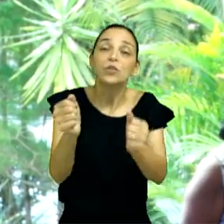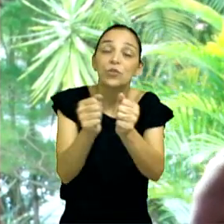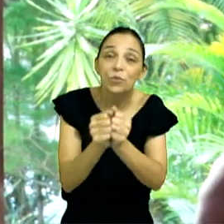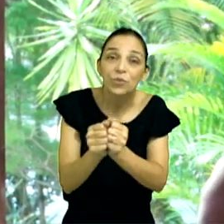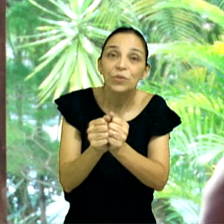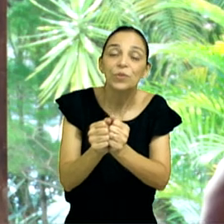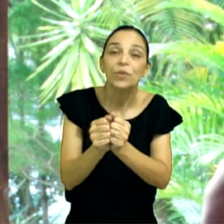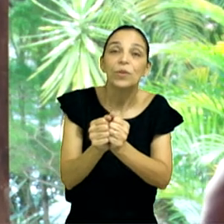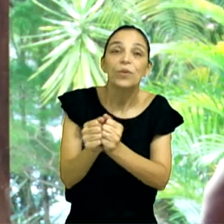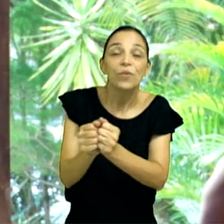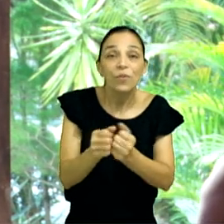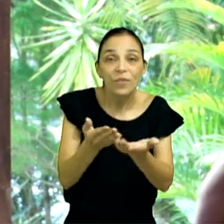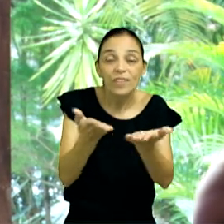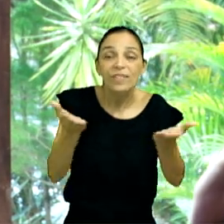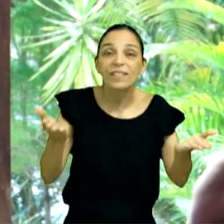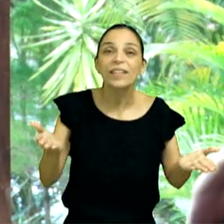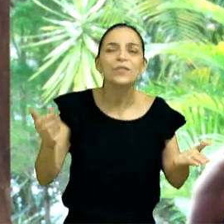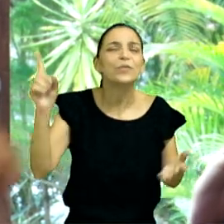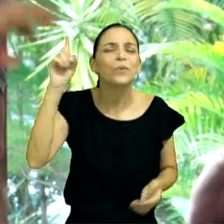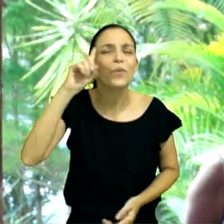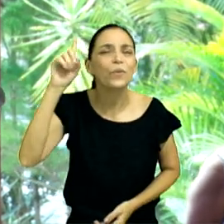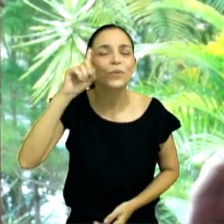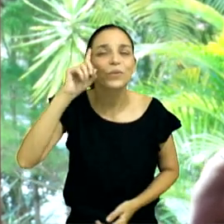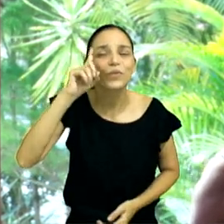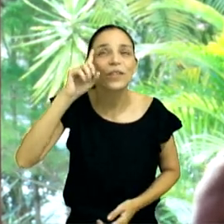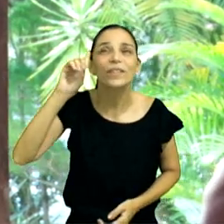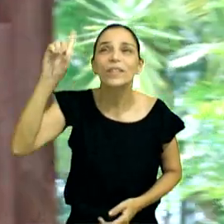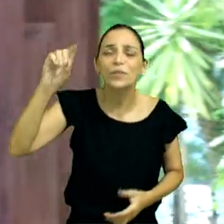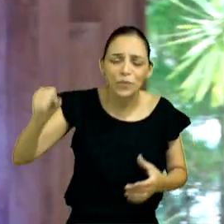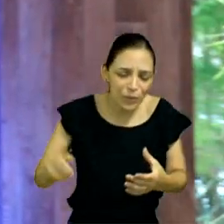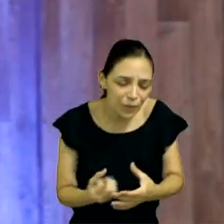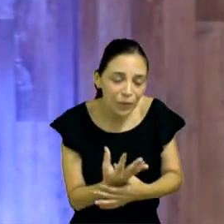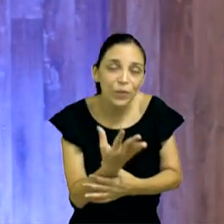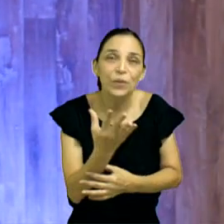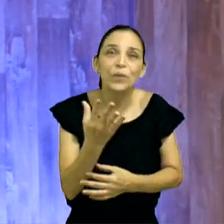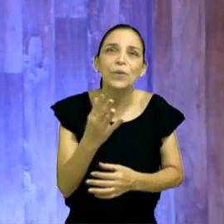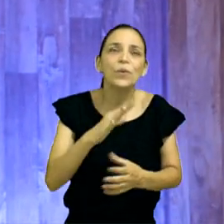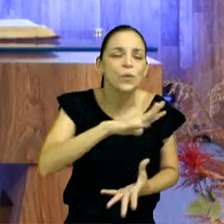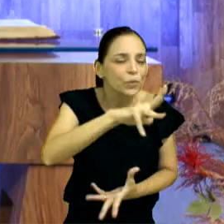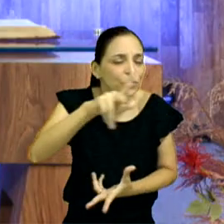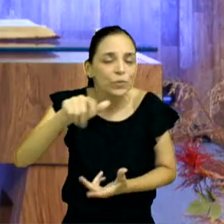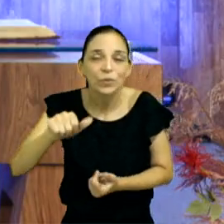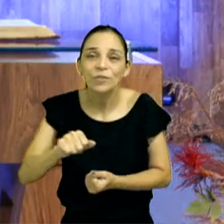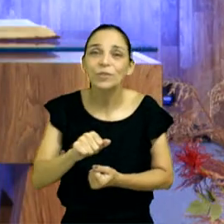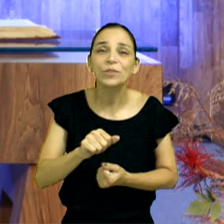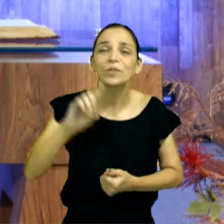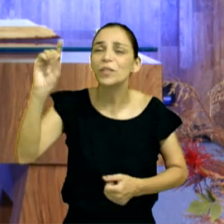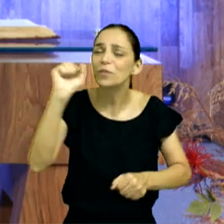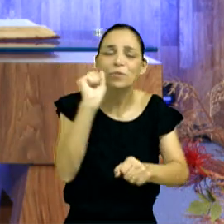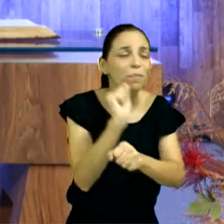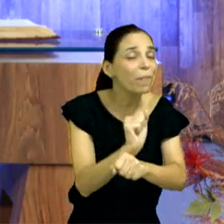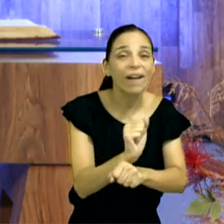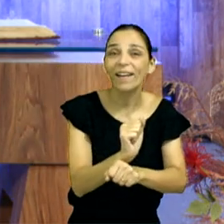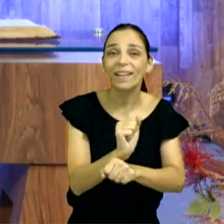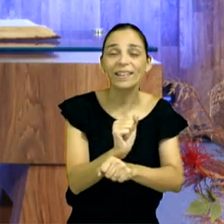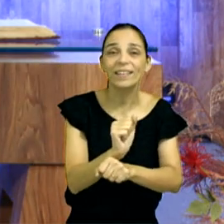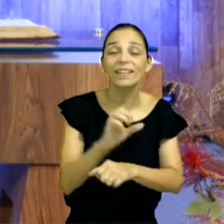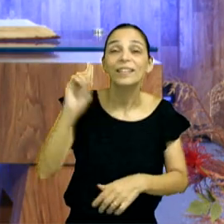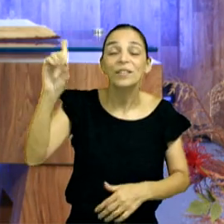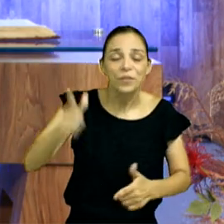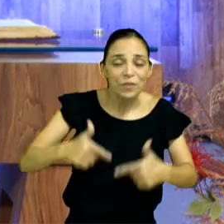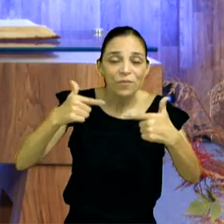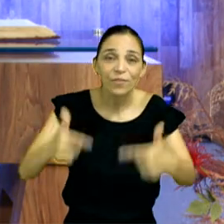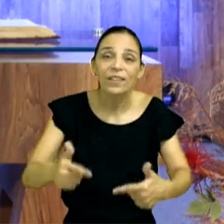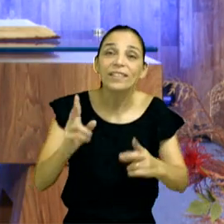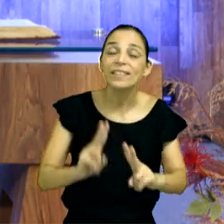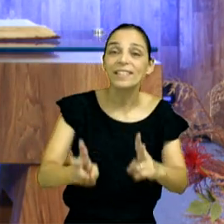amém? É o Criador do Universo, é o Deus Todo-Poderoso, Deus do Impossível, Deus Imparável, Ele é tudo isso, mas é o